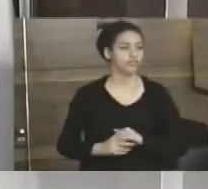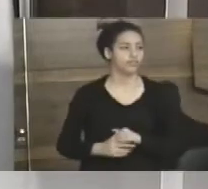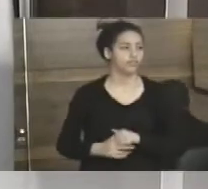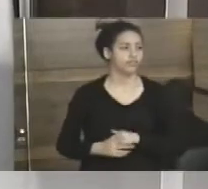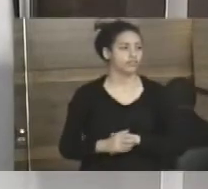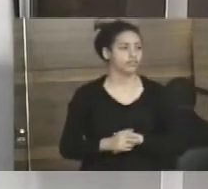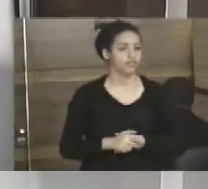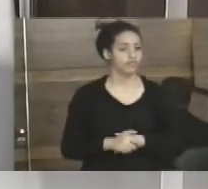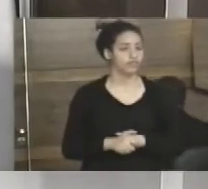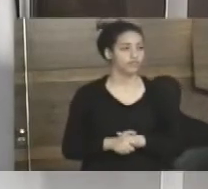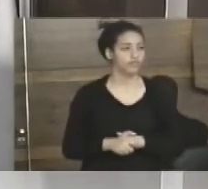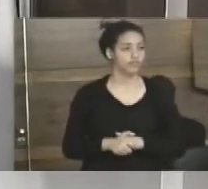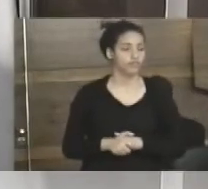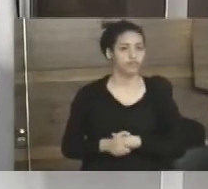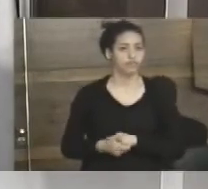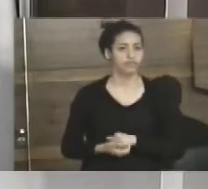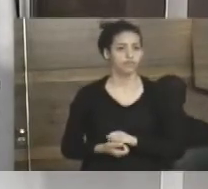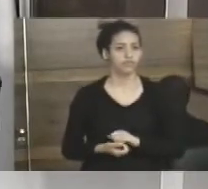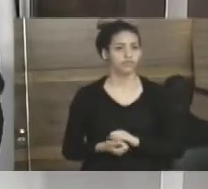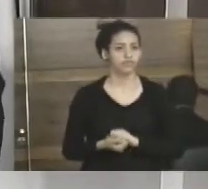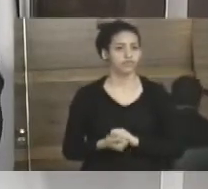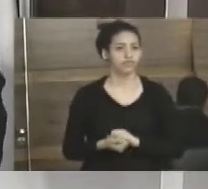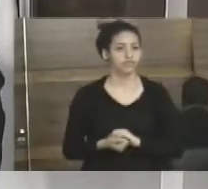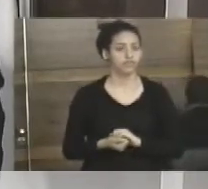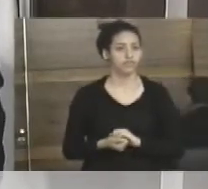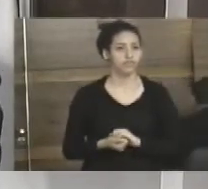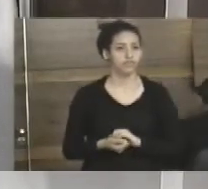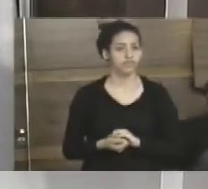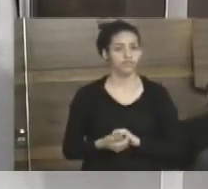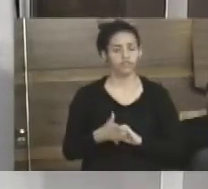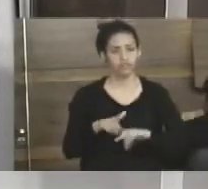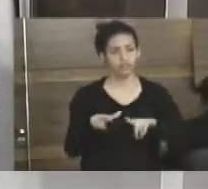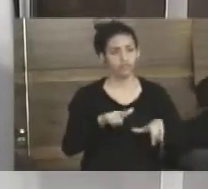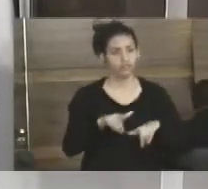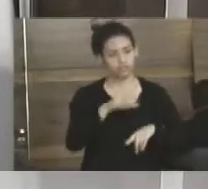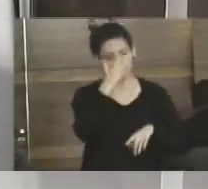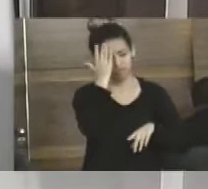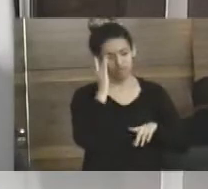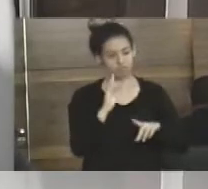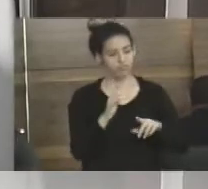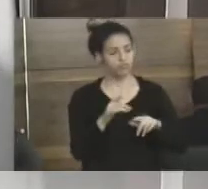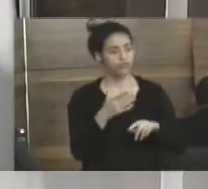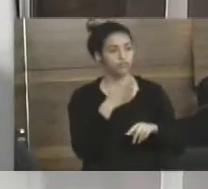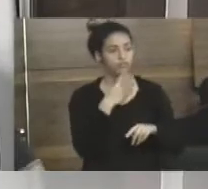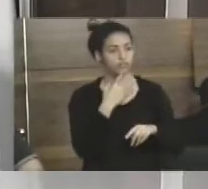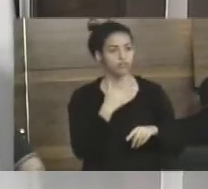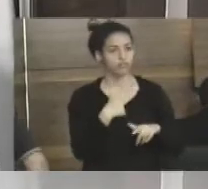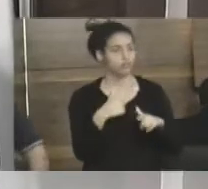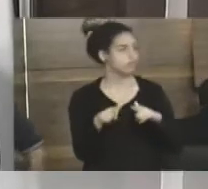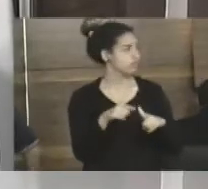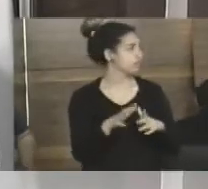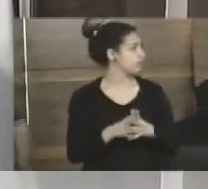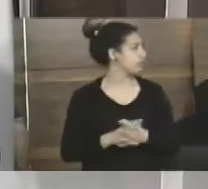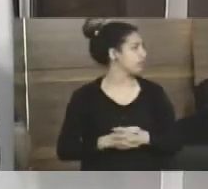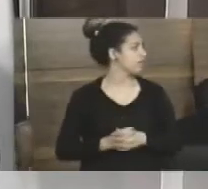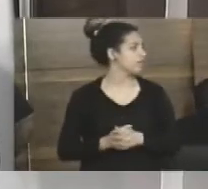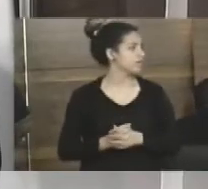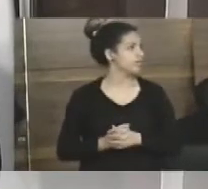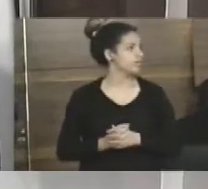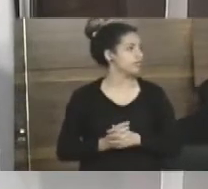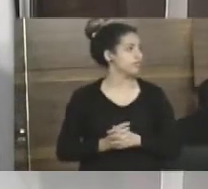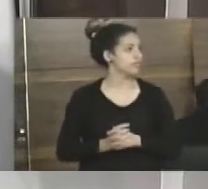Camus tem trabalhado bastante, graças a Deus, tem uns que não vê, mas tem outros aí que vê e reconhece. Então, vou falar aí também de